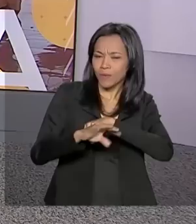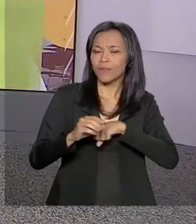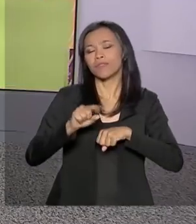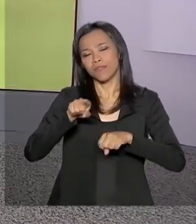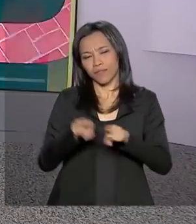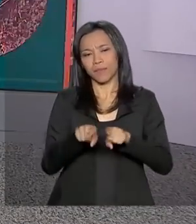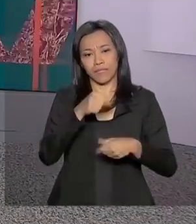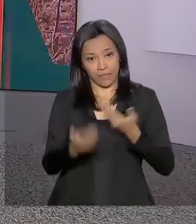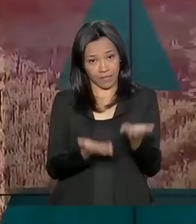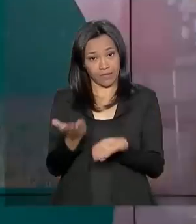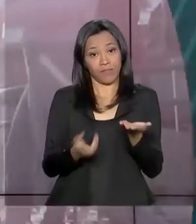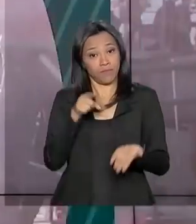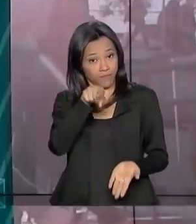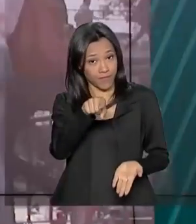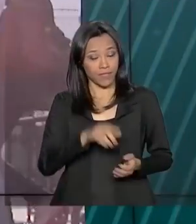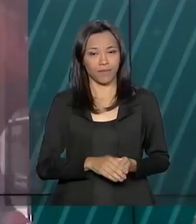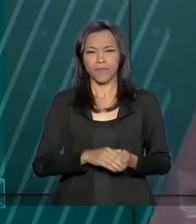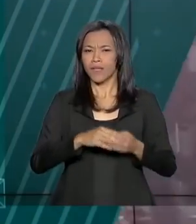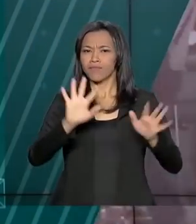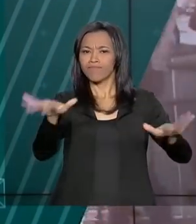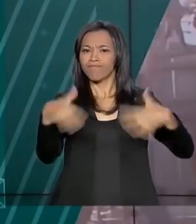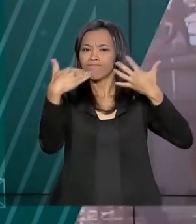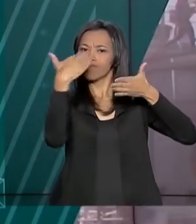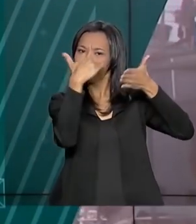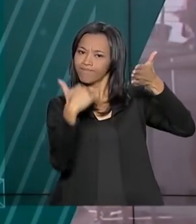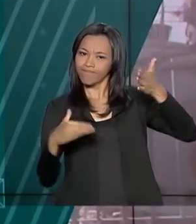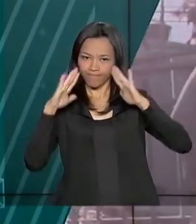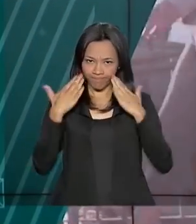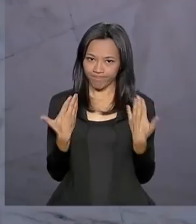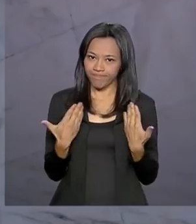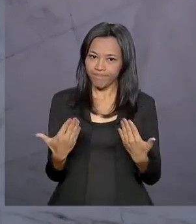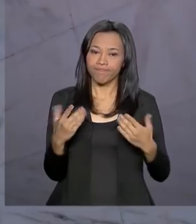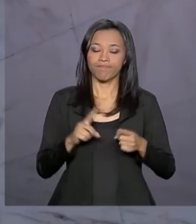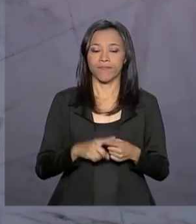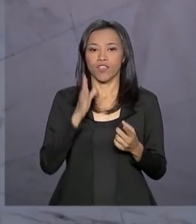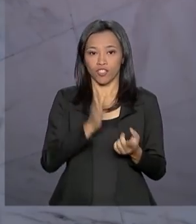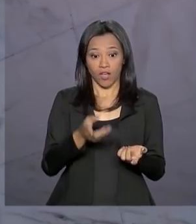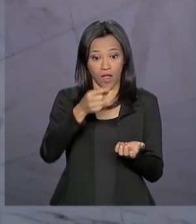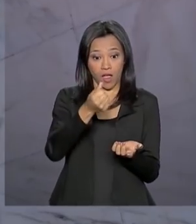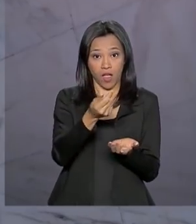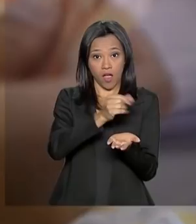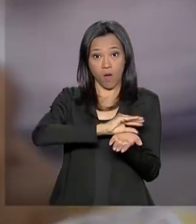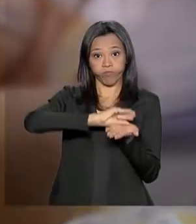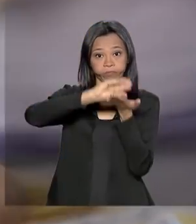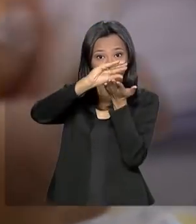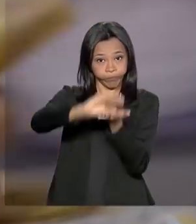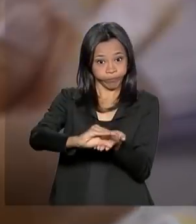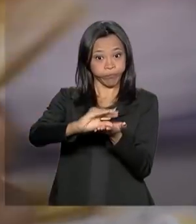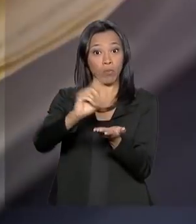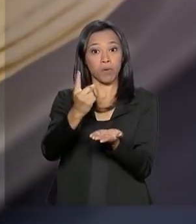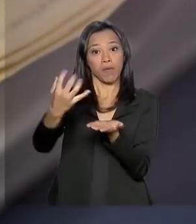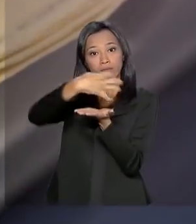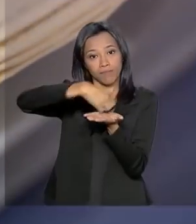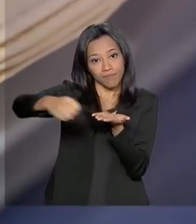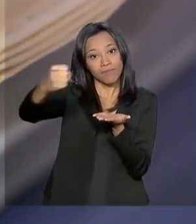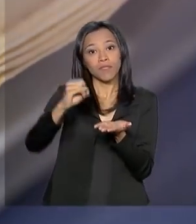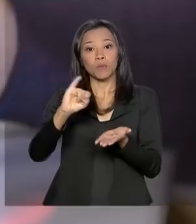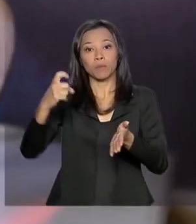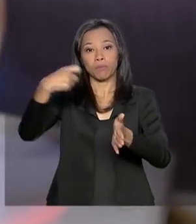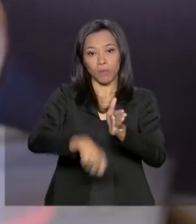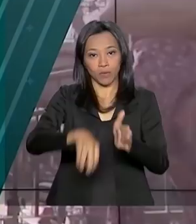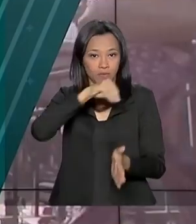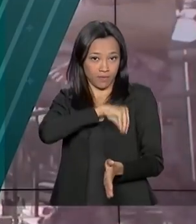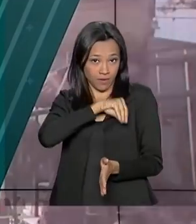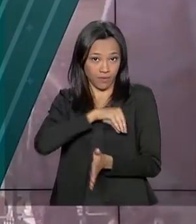e serviço para você. Confira os destaques desta edição. Liberada a consulta ao primeiro lote de restituição do imposto de